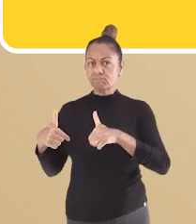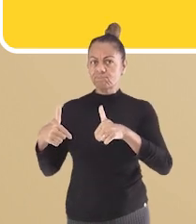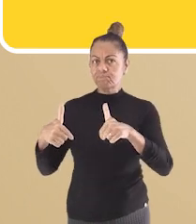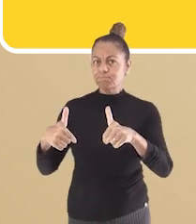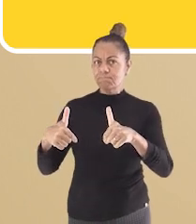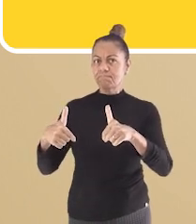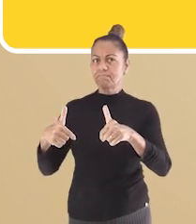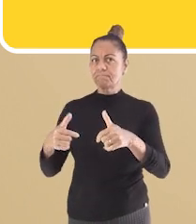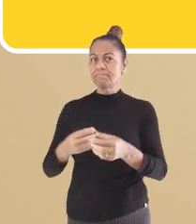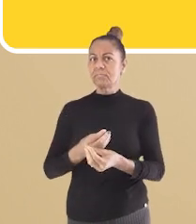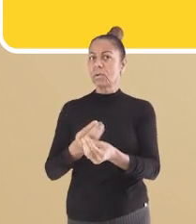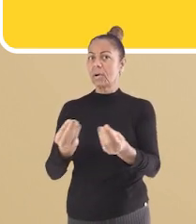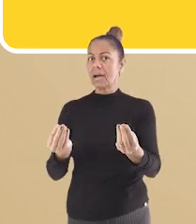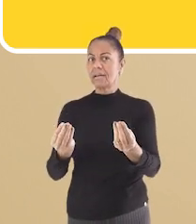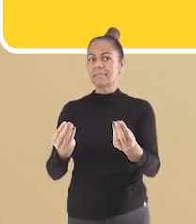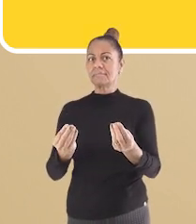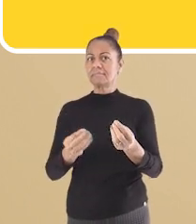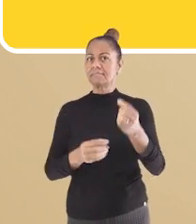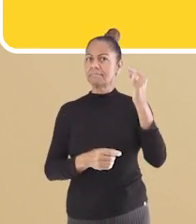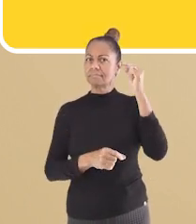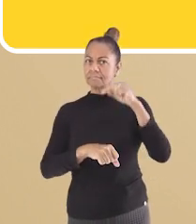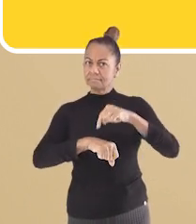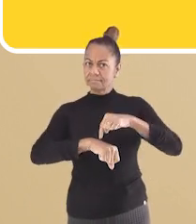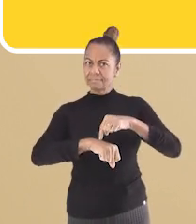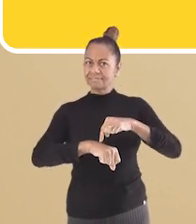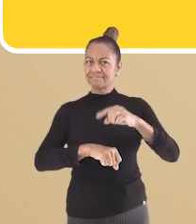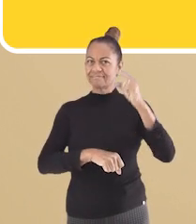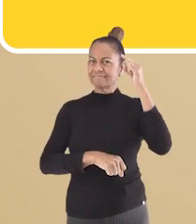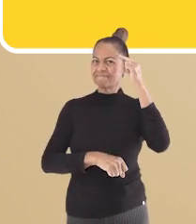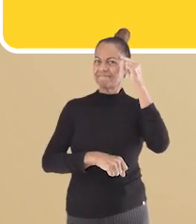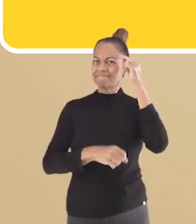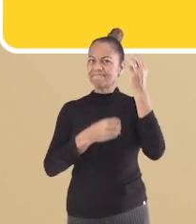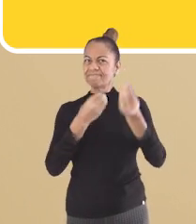Praticar uma ação? Tempo para você pensar.